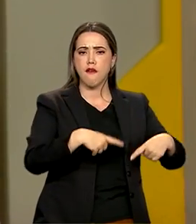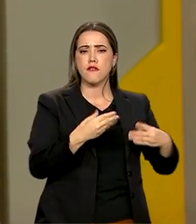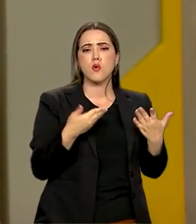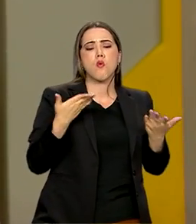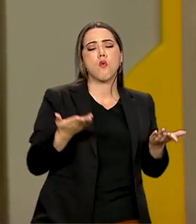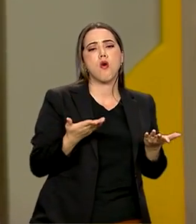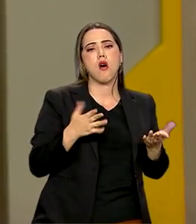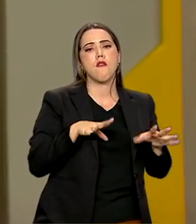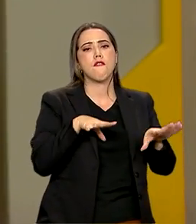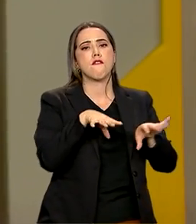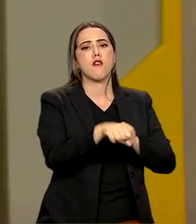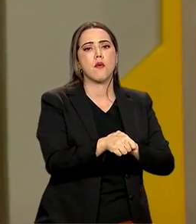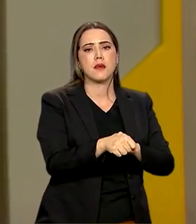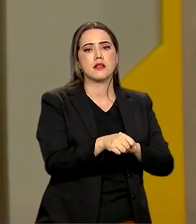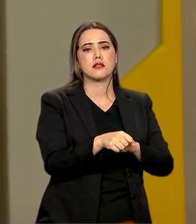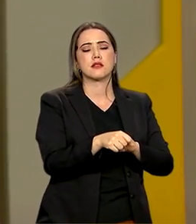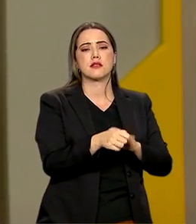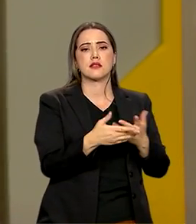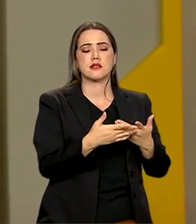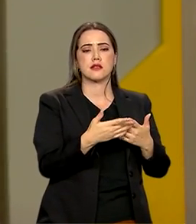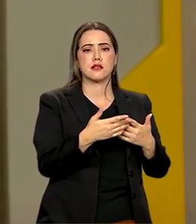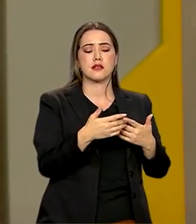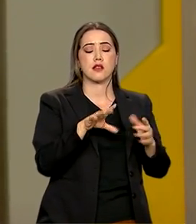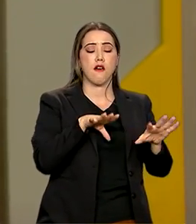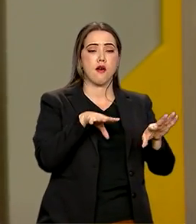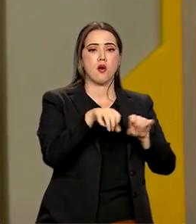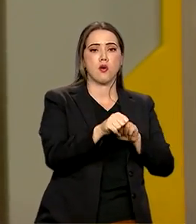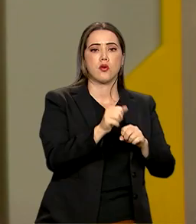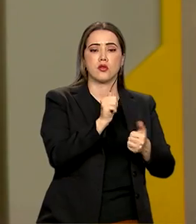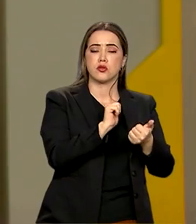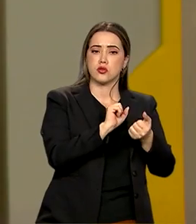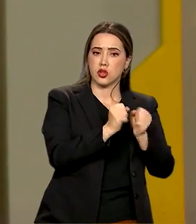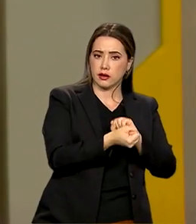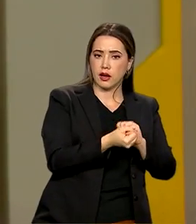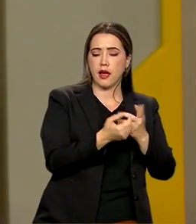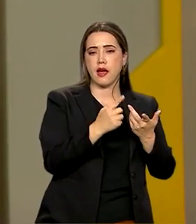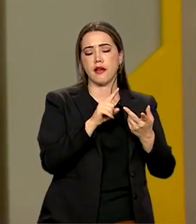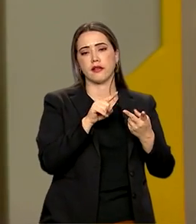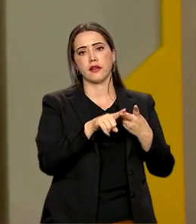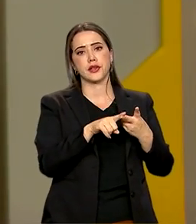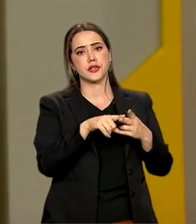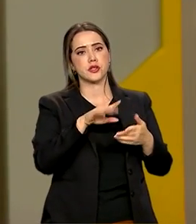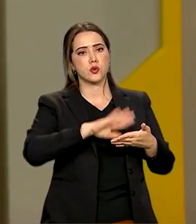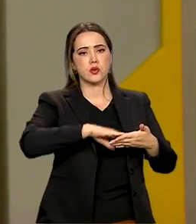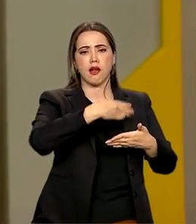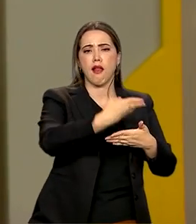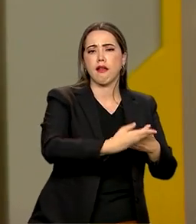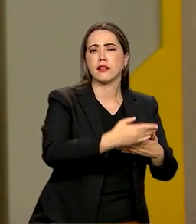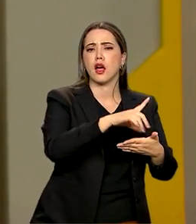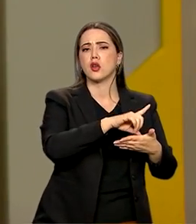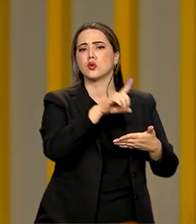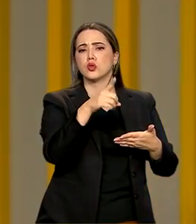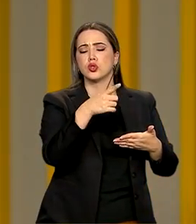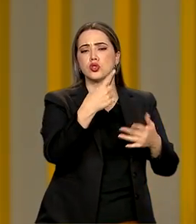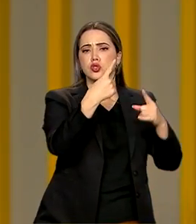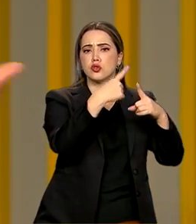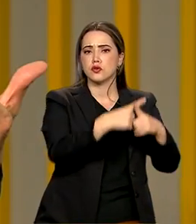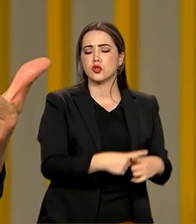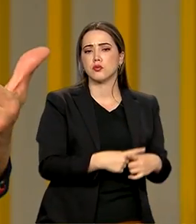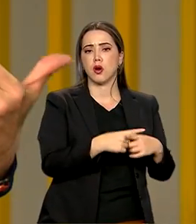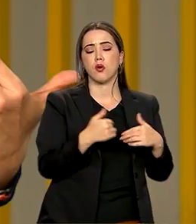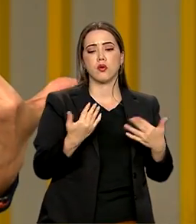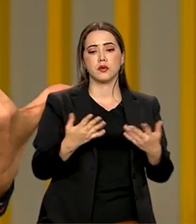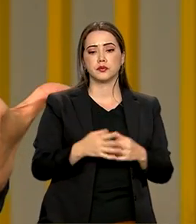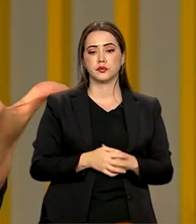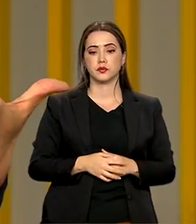atletas, com o calendário esportivo brasileiro? O que tem que ser pego aí, em primeiro lugar? A política